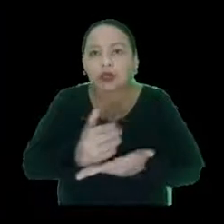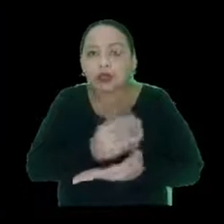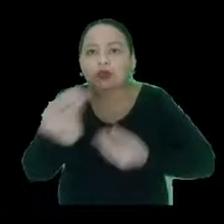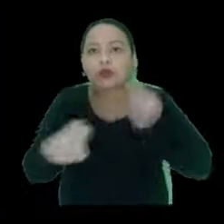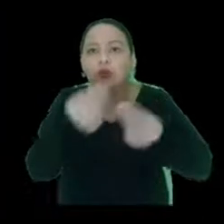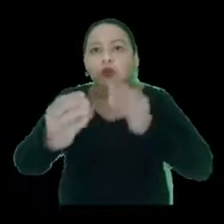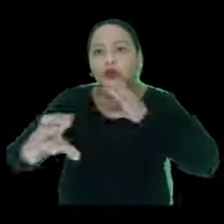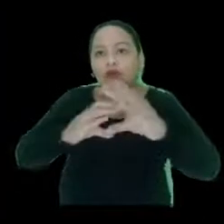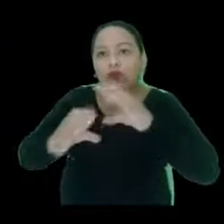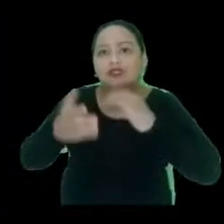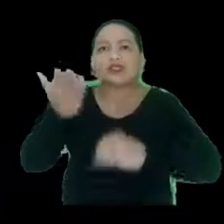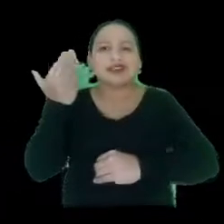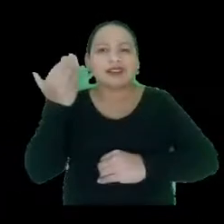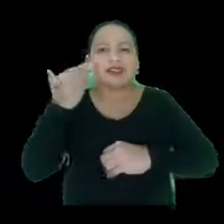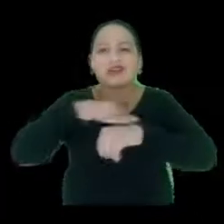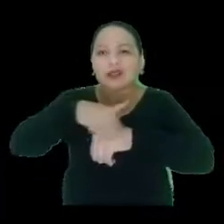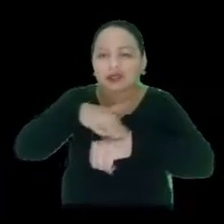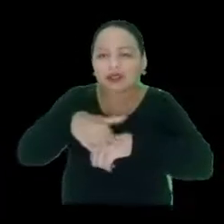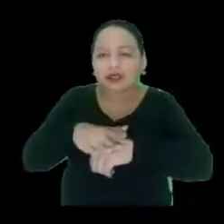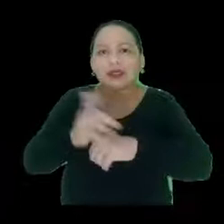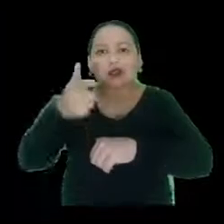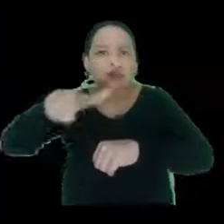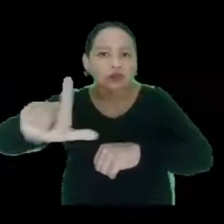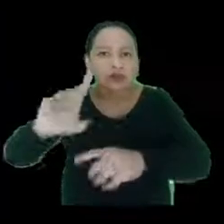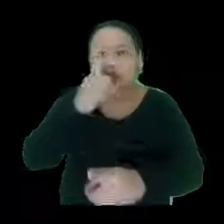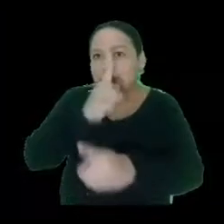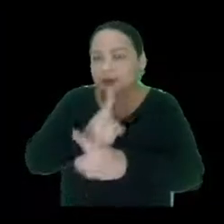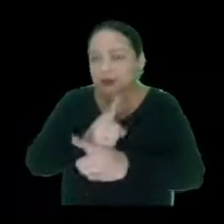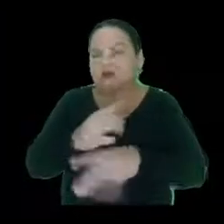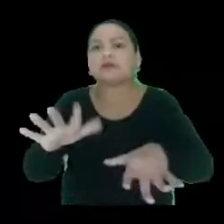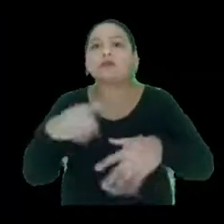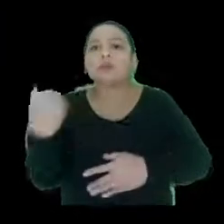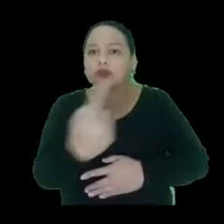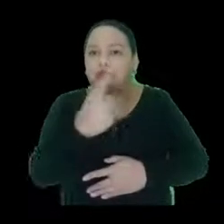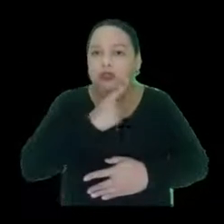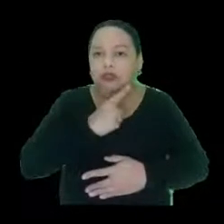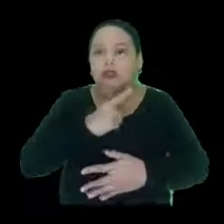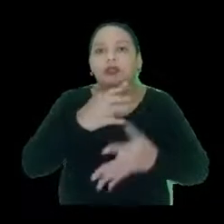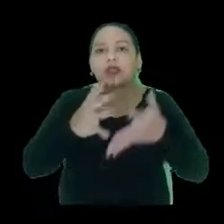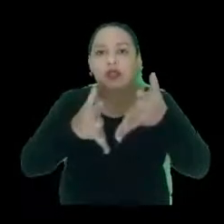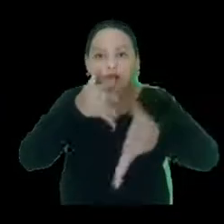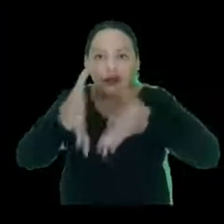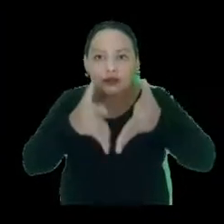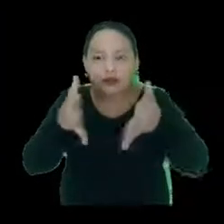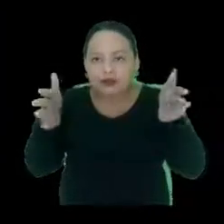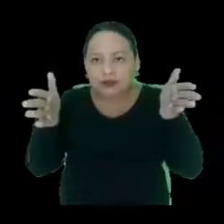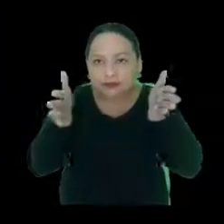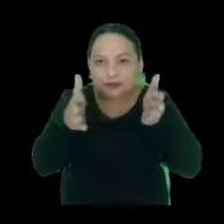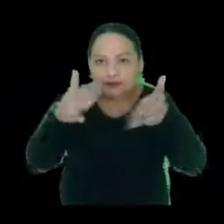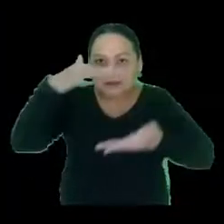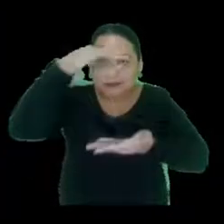Algumas das formas de comunicação a gente já havia conversado em outros momentos, né? Então, a gente tem libras em campo